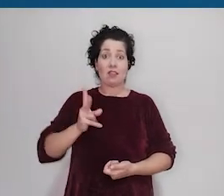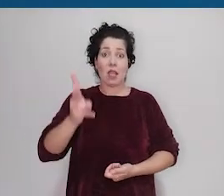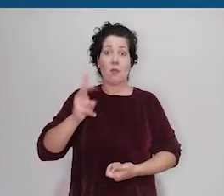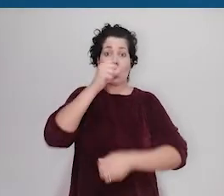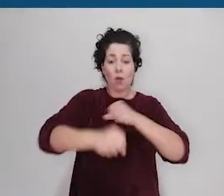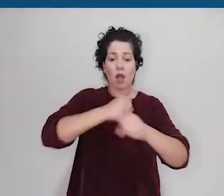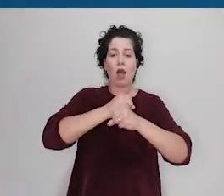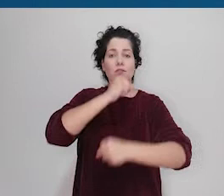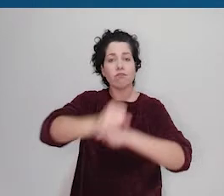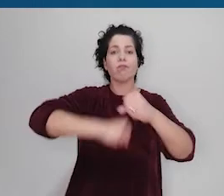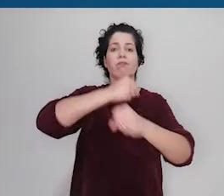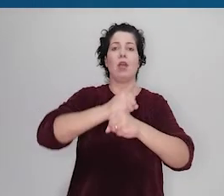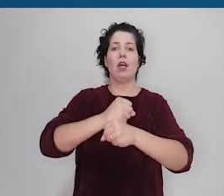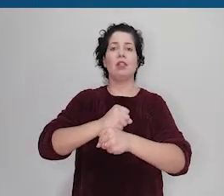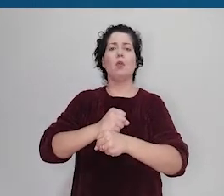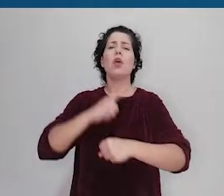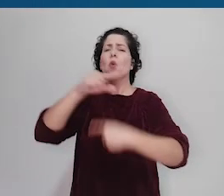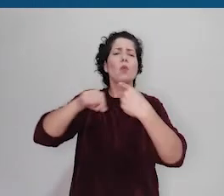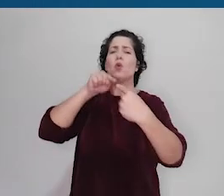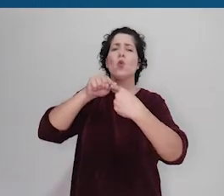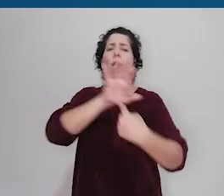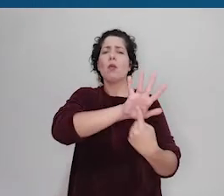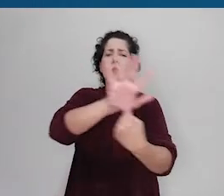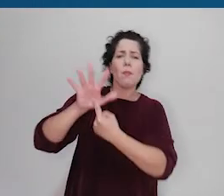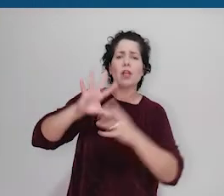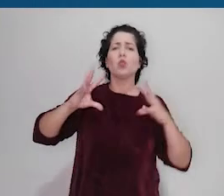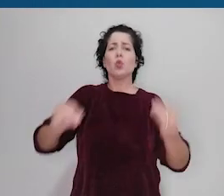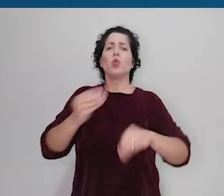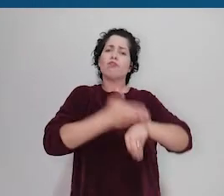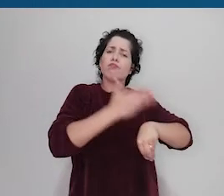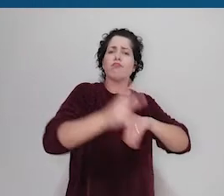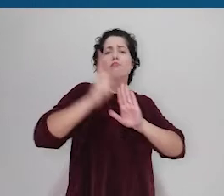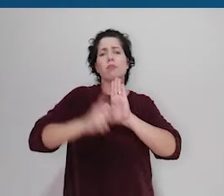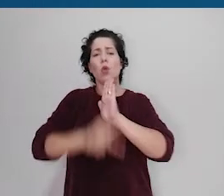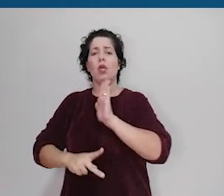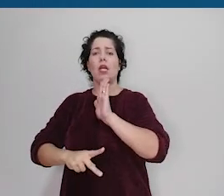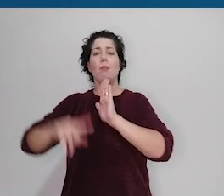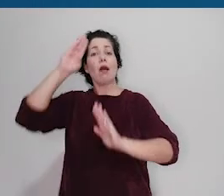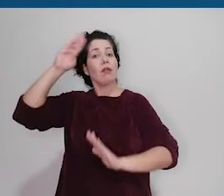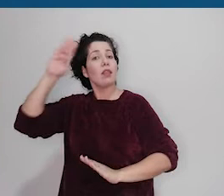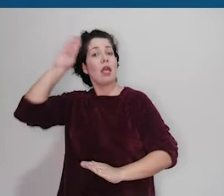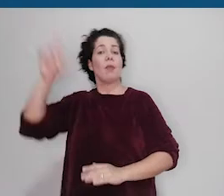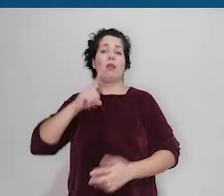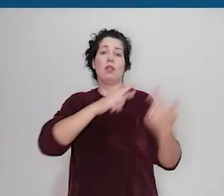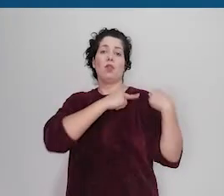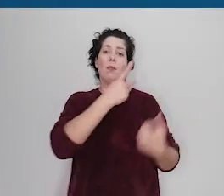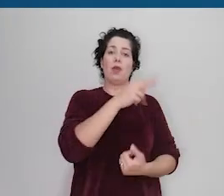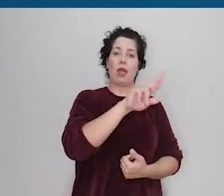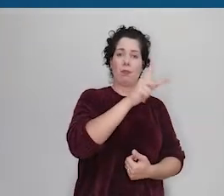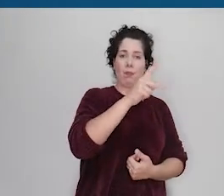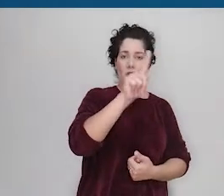e promovido para divulgar as atividades e programas acadêmicos coordenados pela PRPPG,